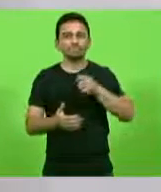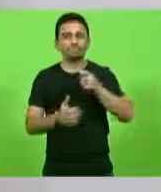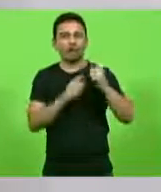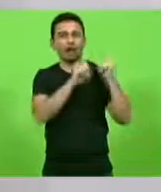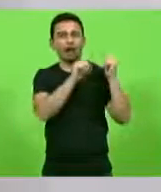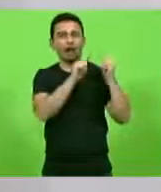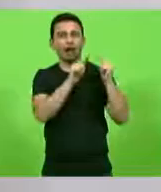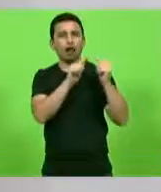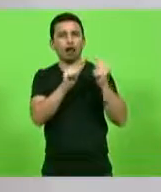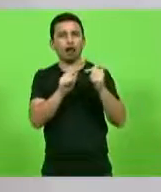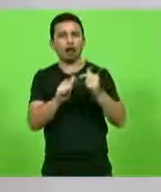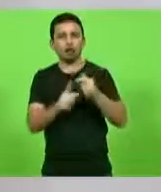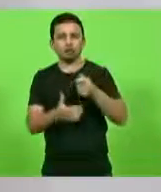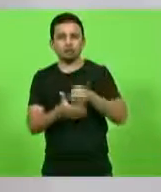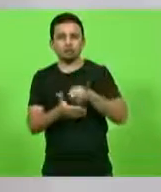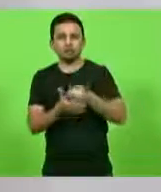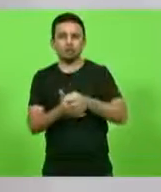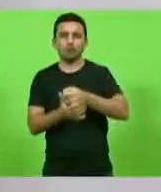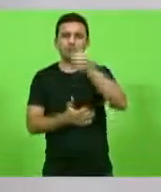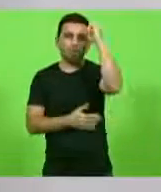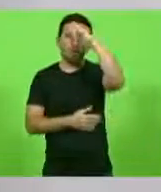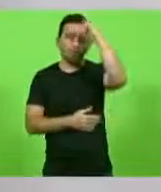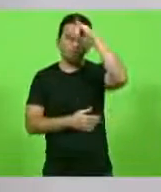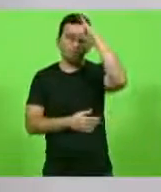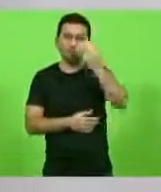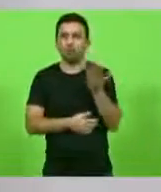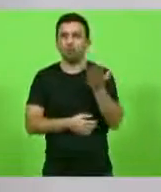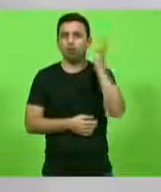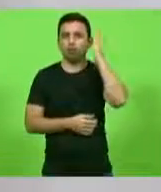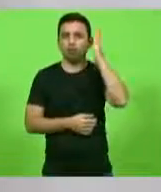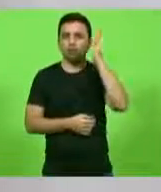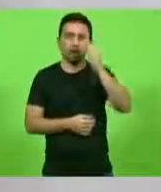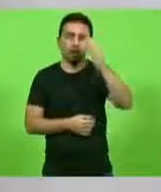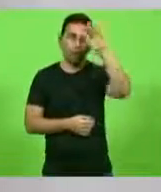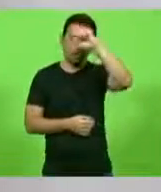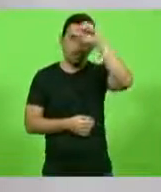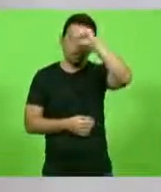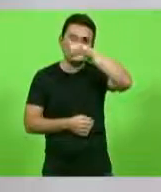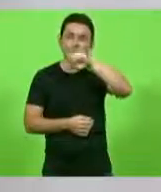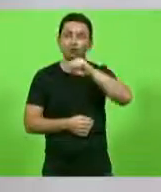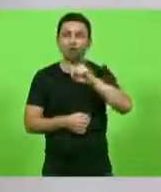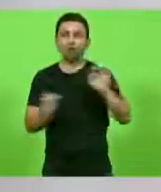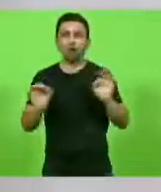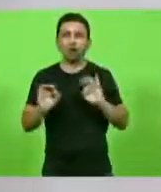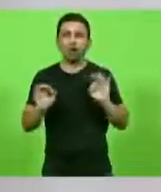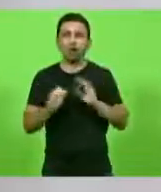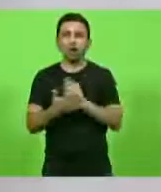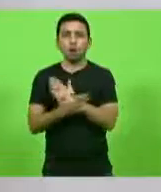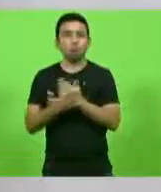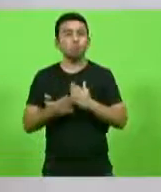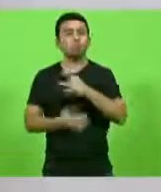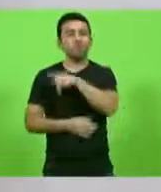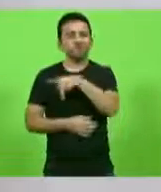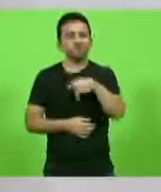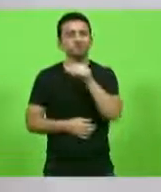o idiotismo, o analfabetismo funcional de certos professores.